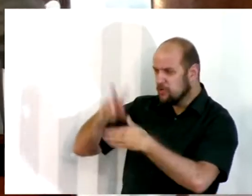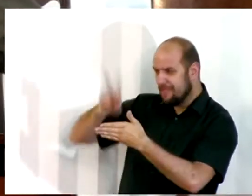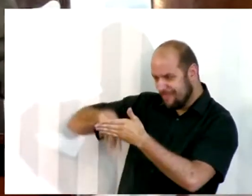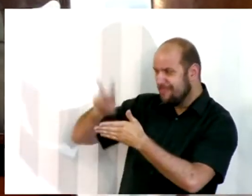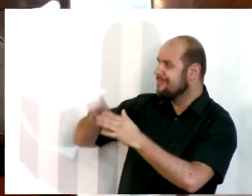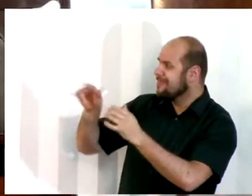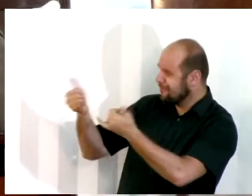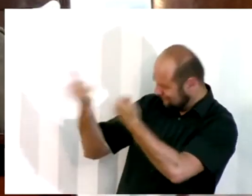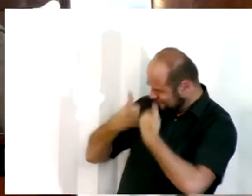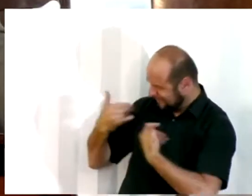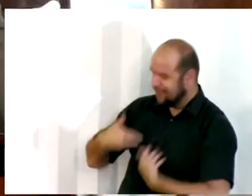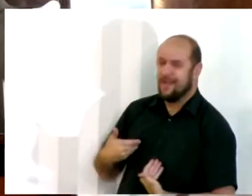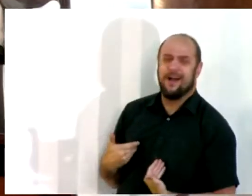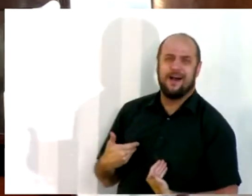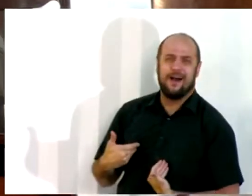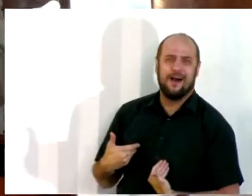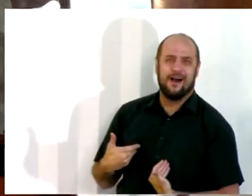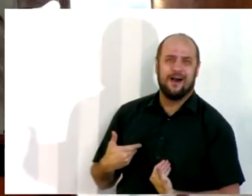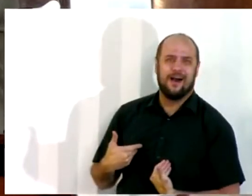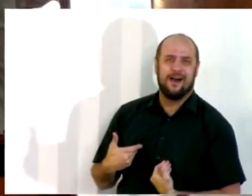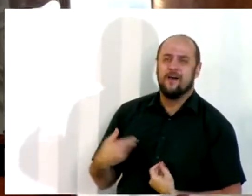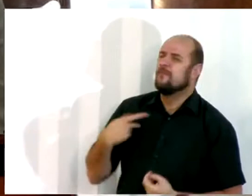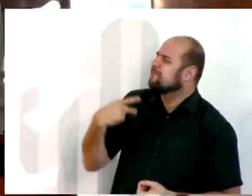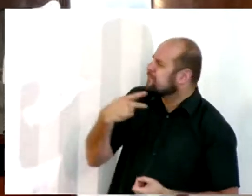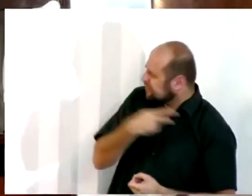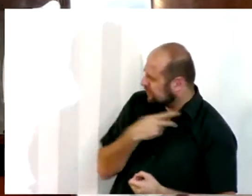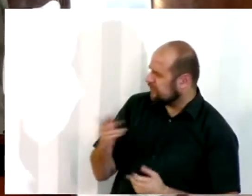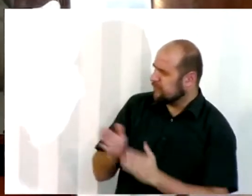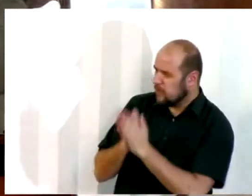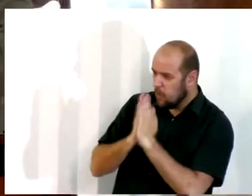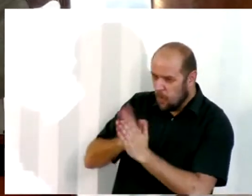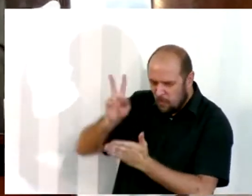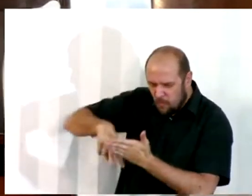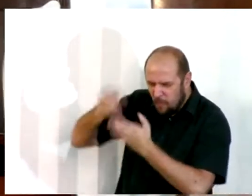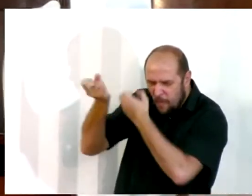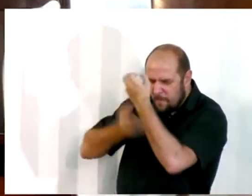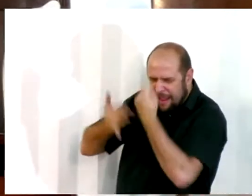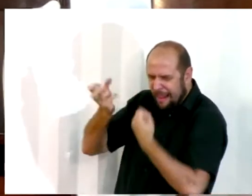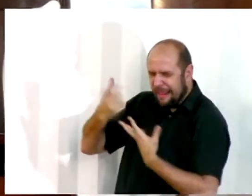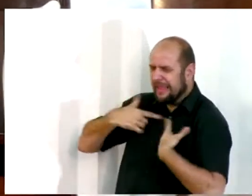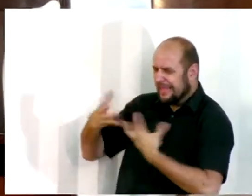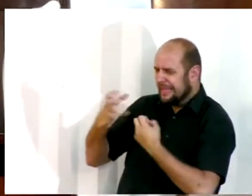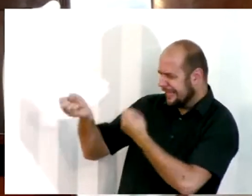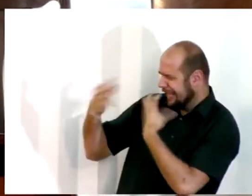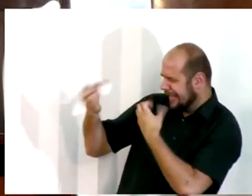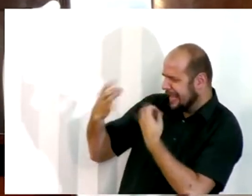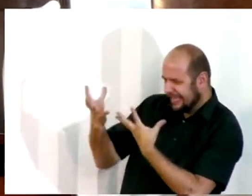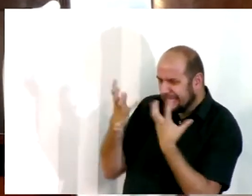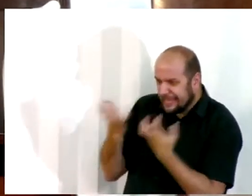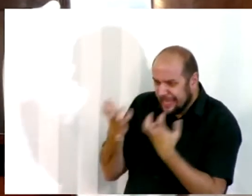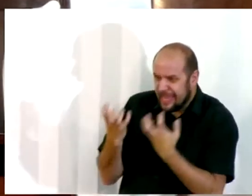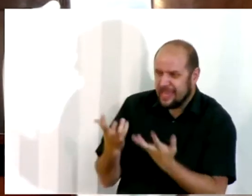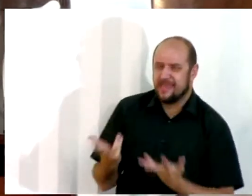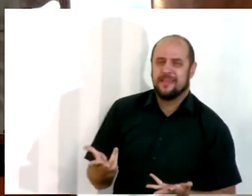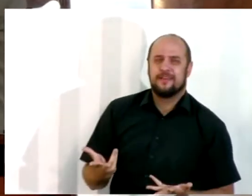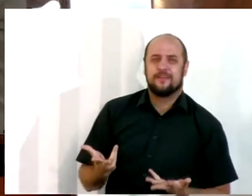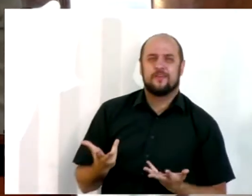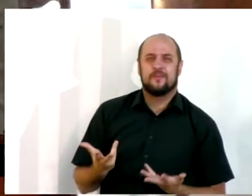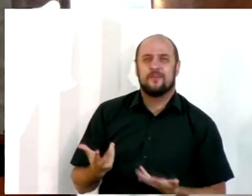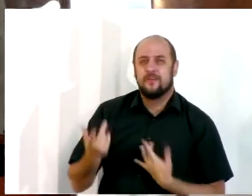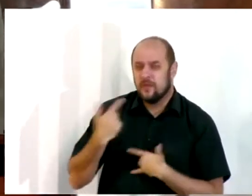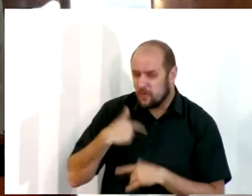a palavra para nós. Pastor, medita na palavra comigo. Eu quero ser discipulado pelo Senhor na palavra. Eu queria que o Senhor